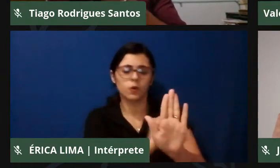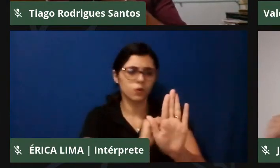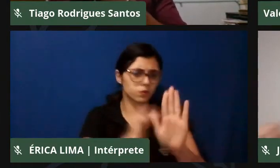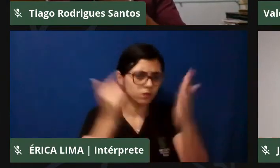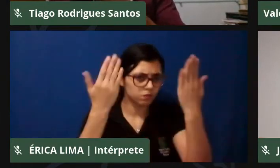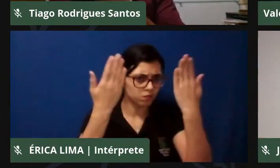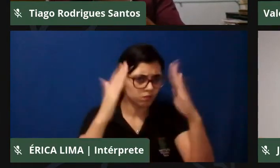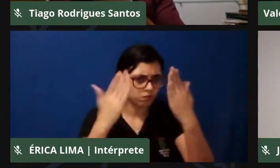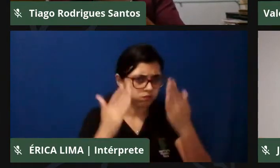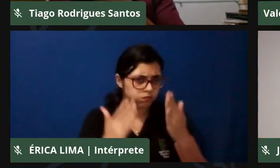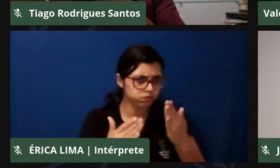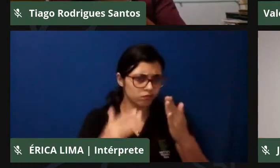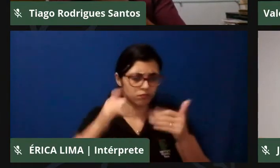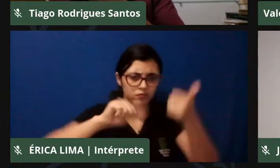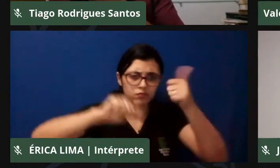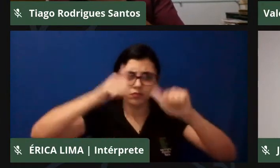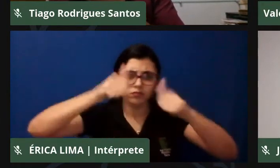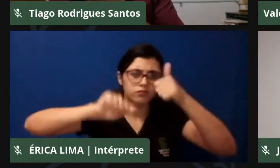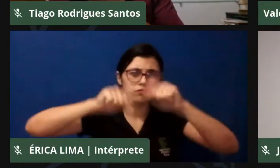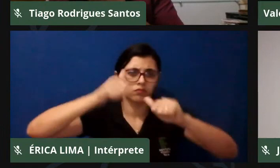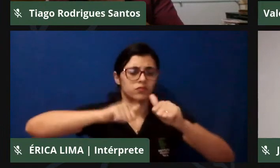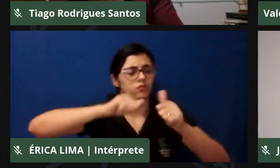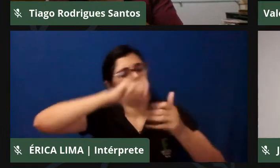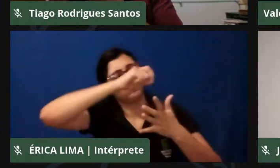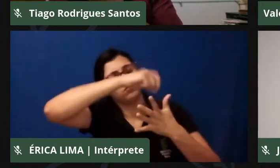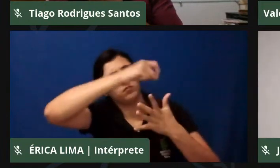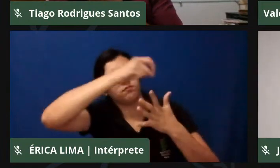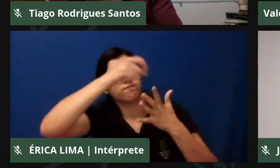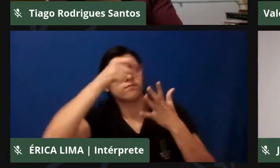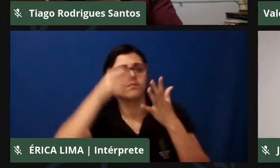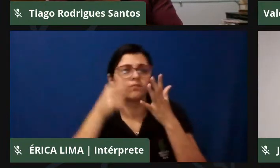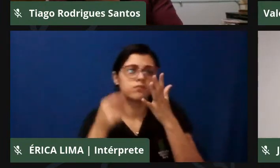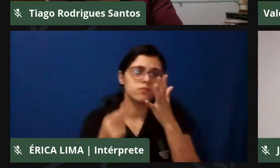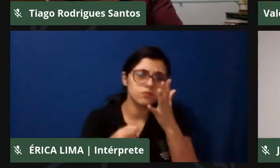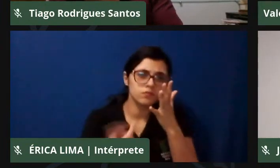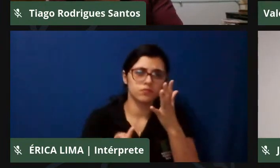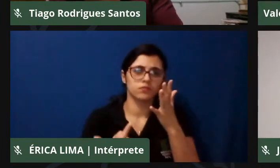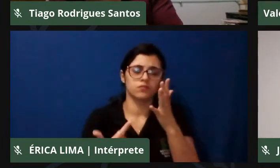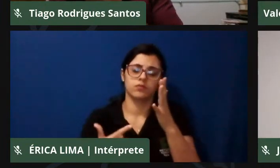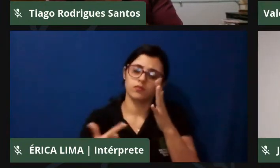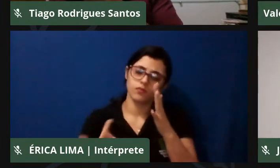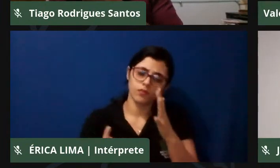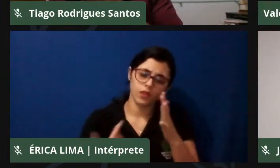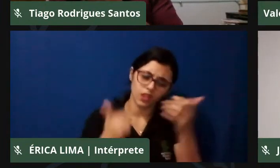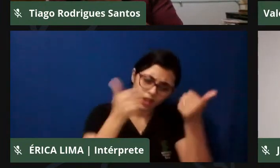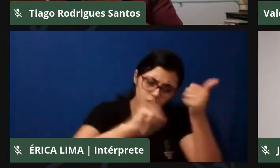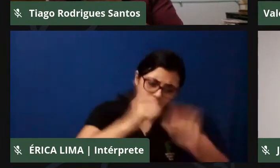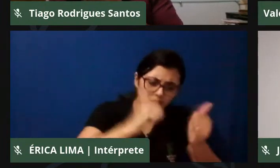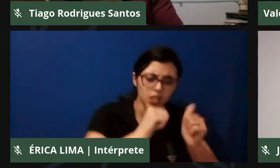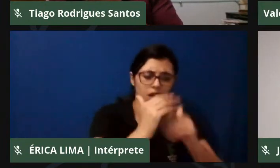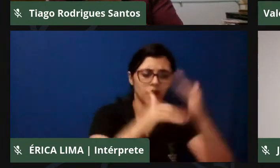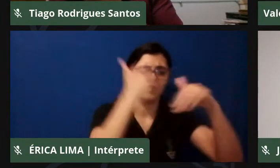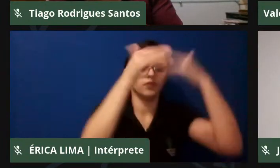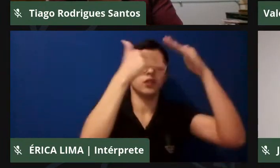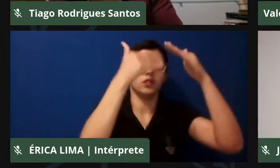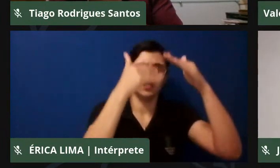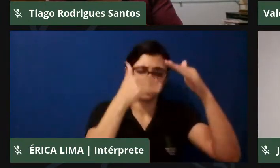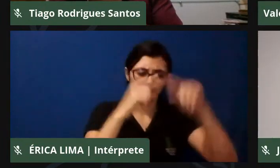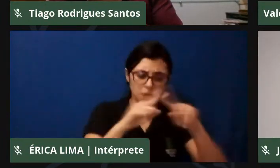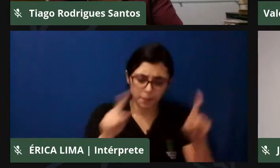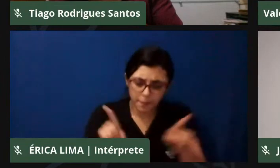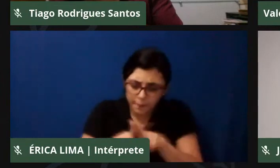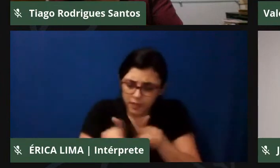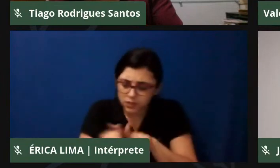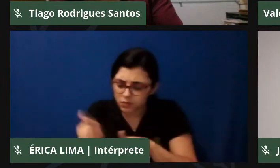conseguirmos fazer a avaliação em todos os sentidos, seja nos avanços, mas também